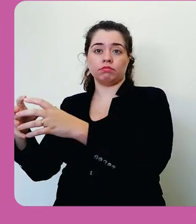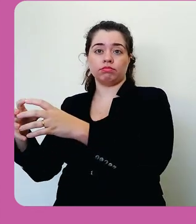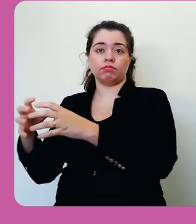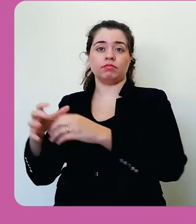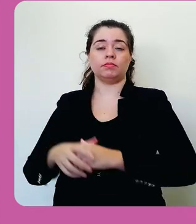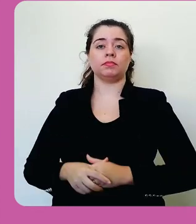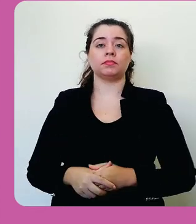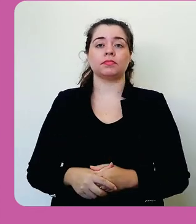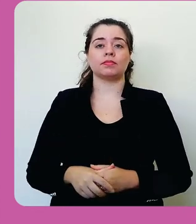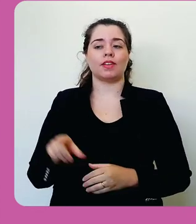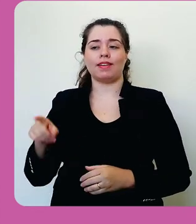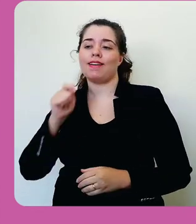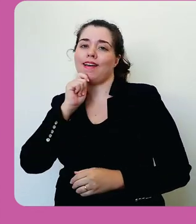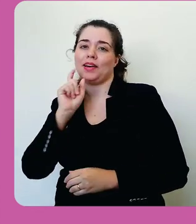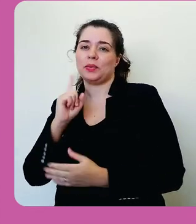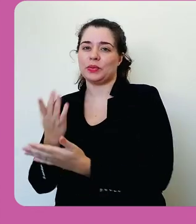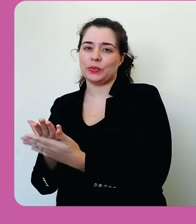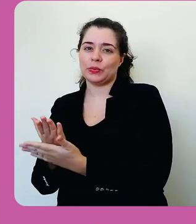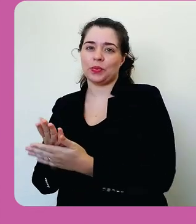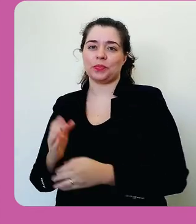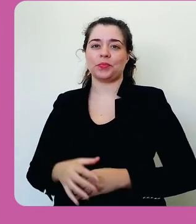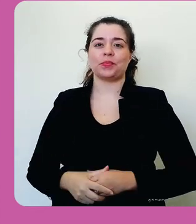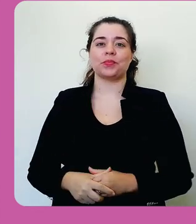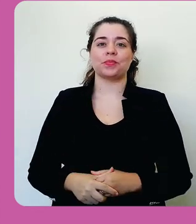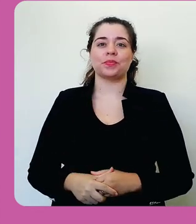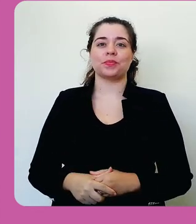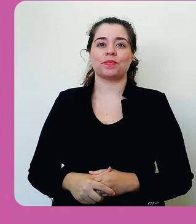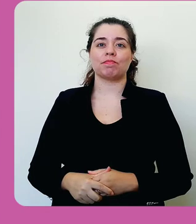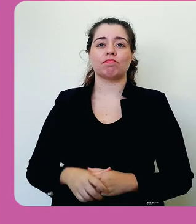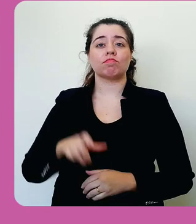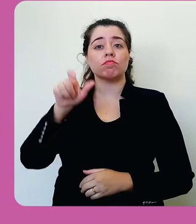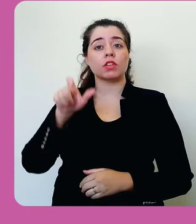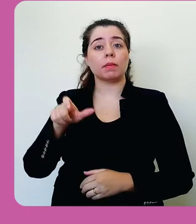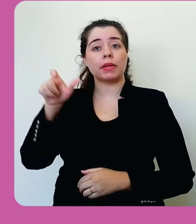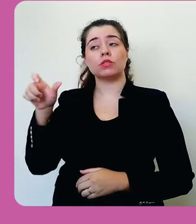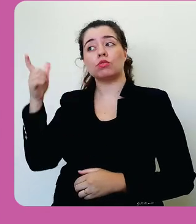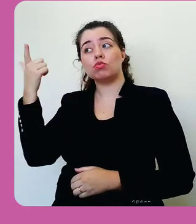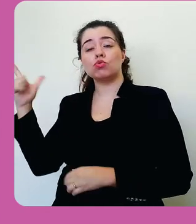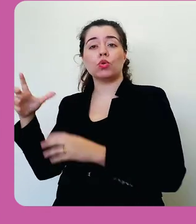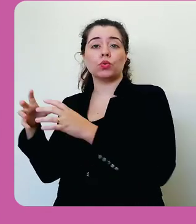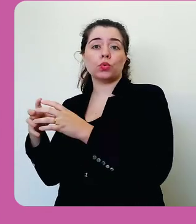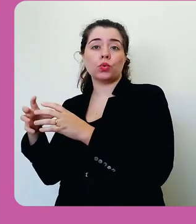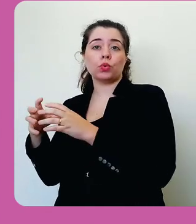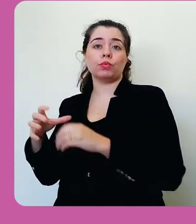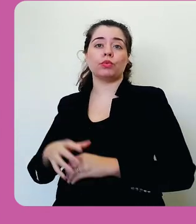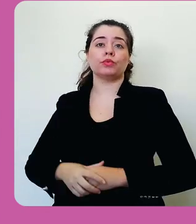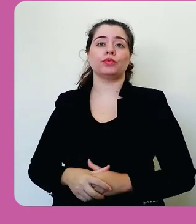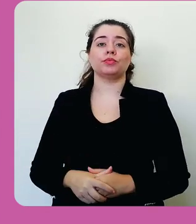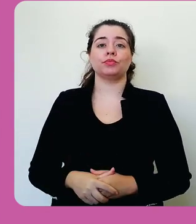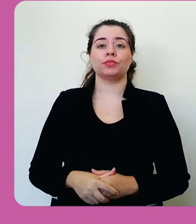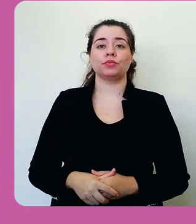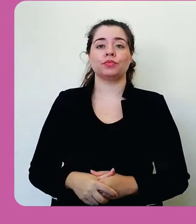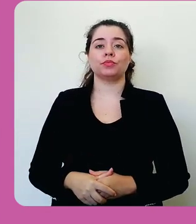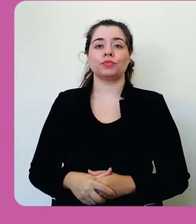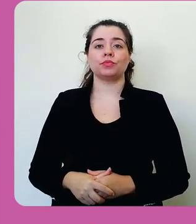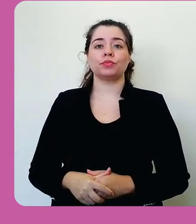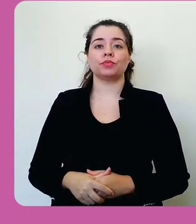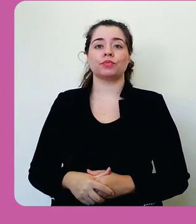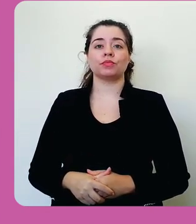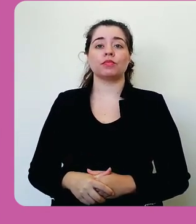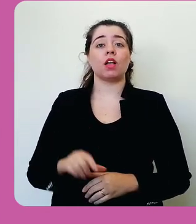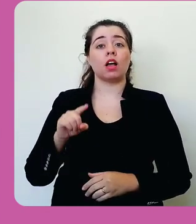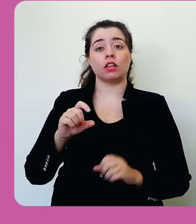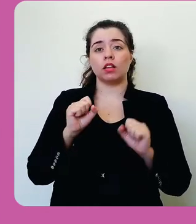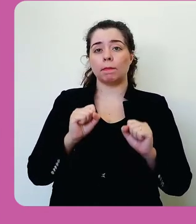vimos ainda. Membros de um grupo, aleatoriamente